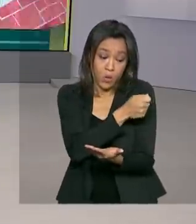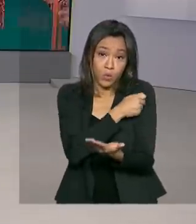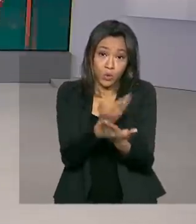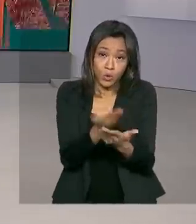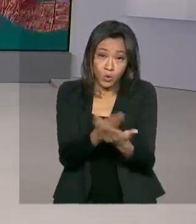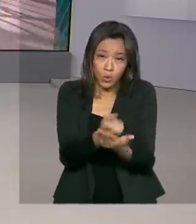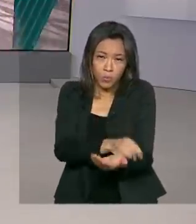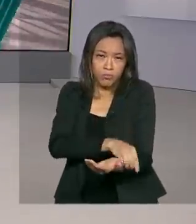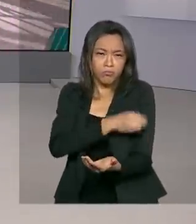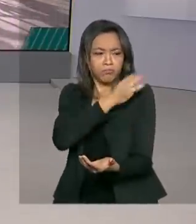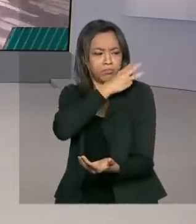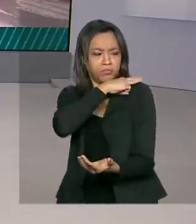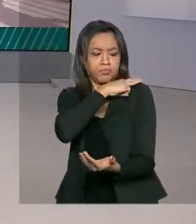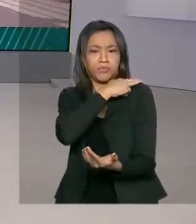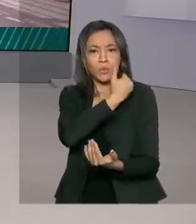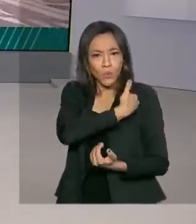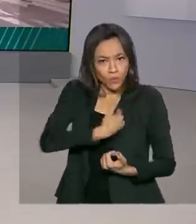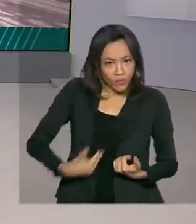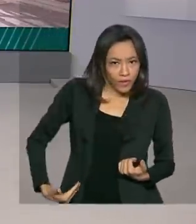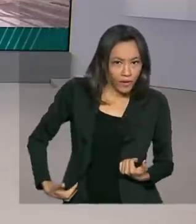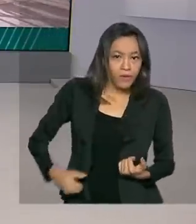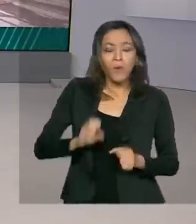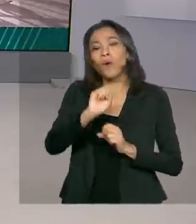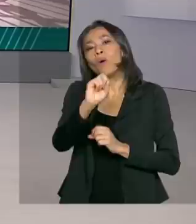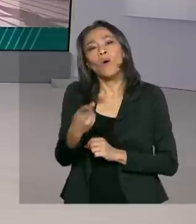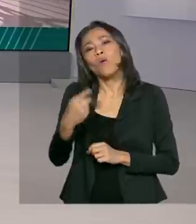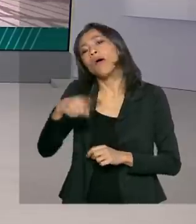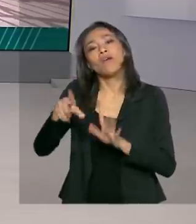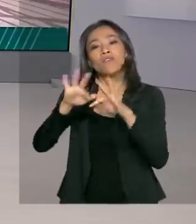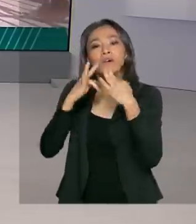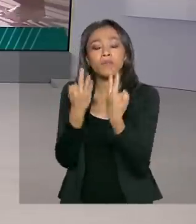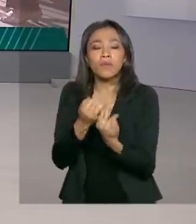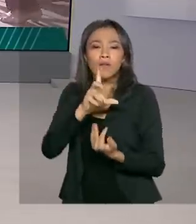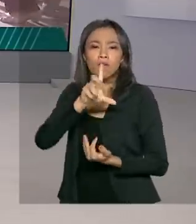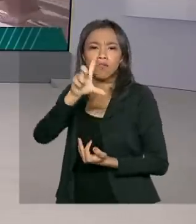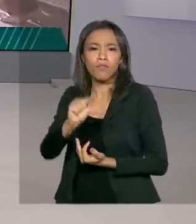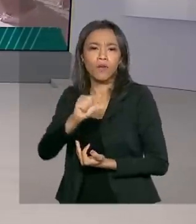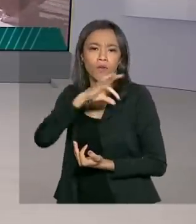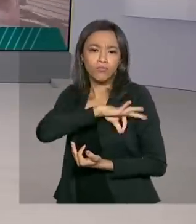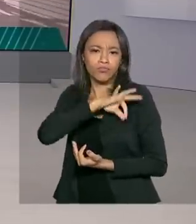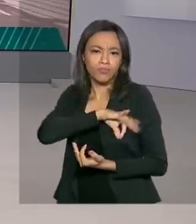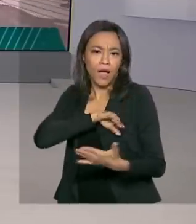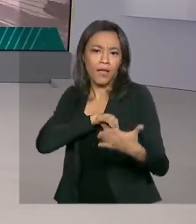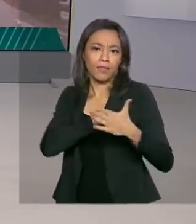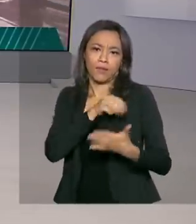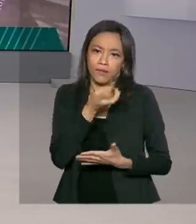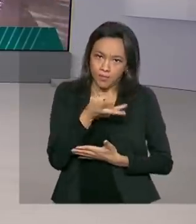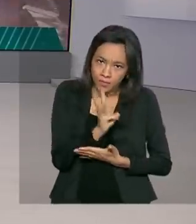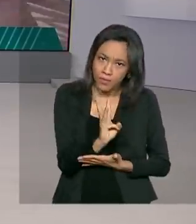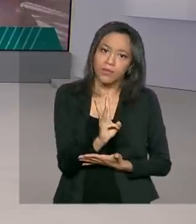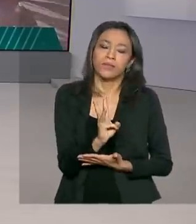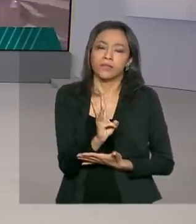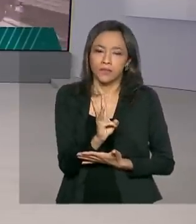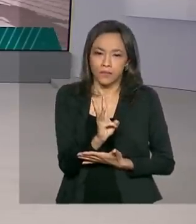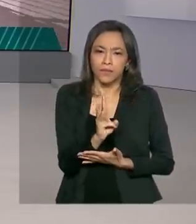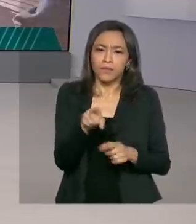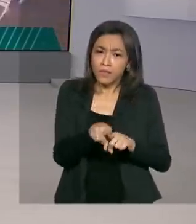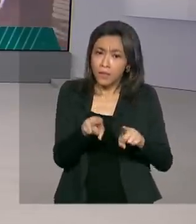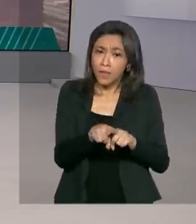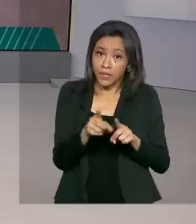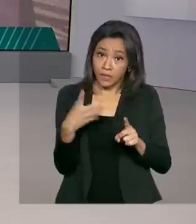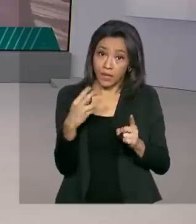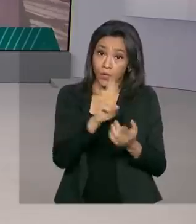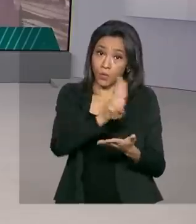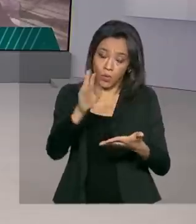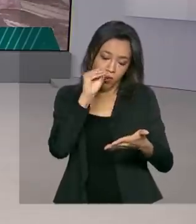fez todo o ensino médio na rede pública ou faz parte de família com renda mensal de até três salários mínimos, incluída no